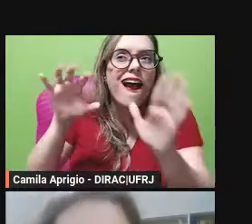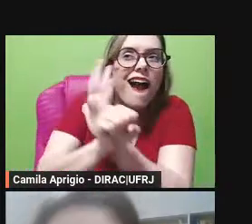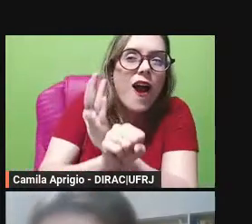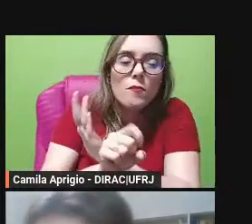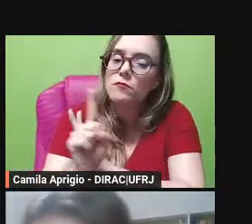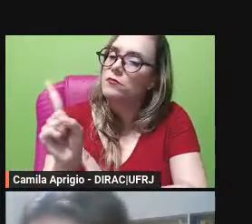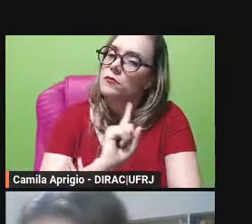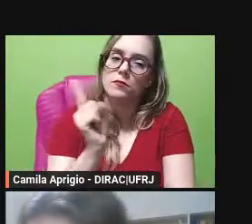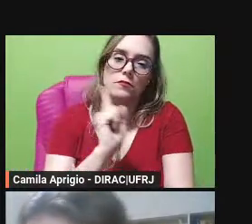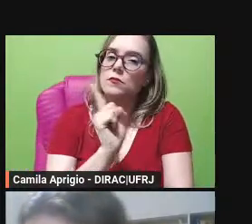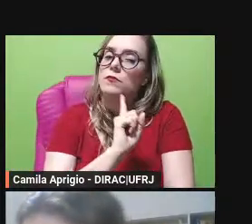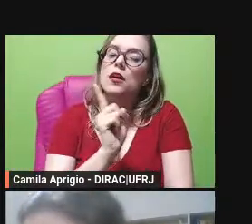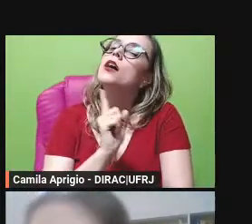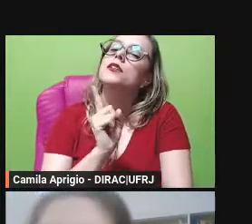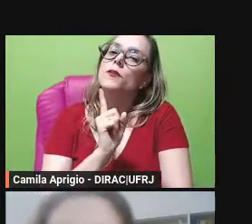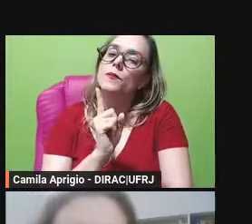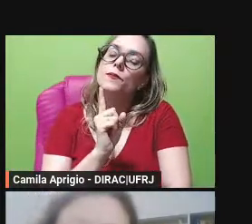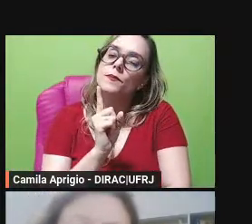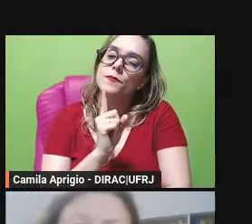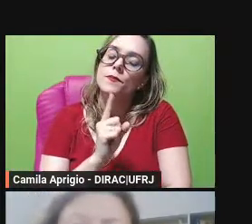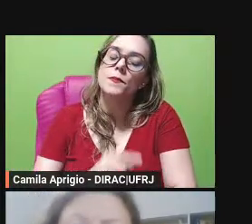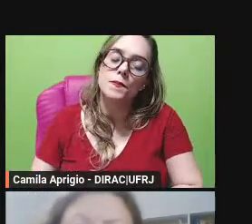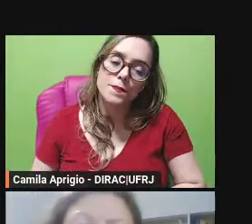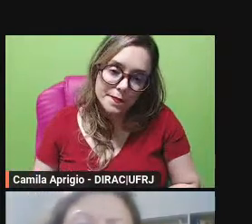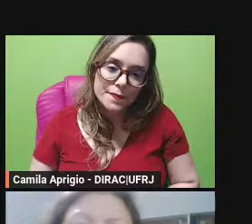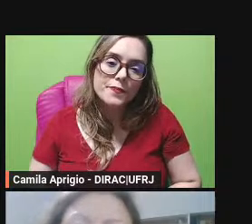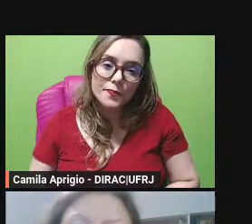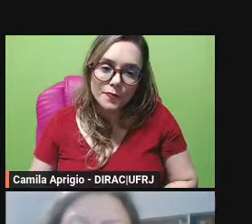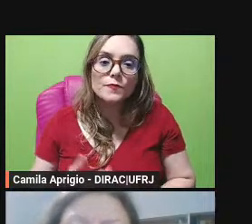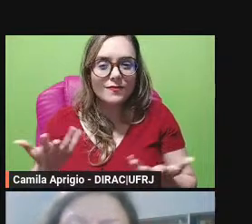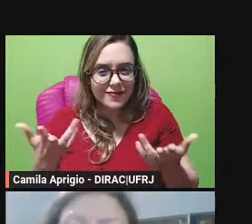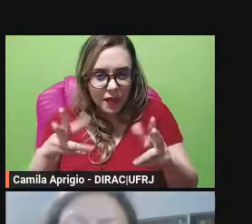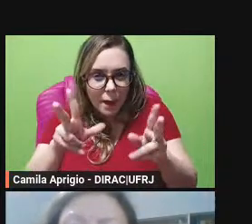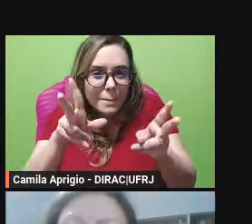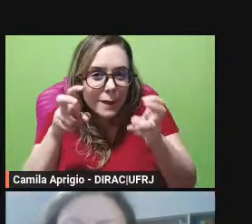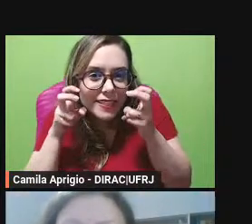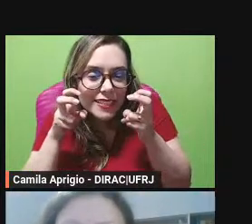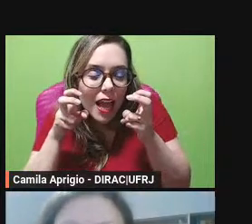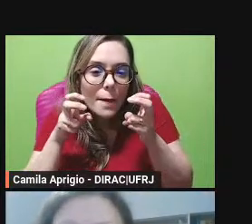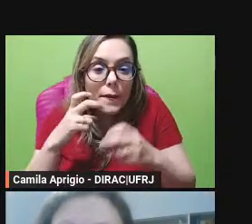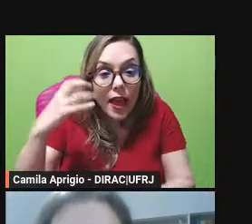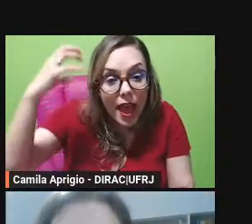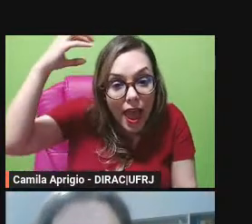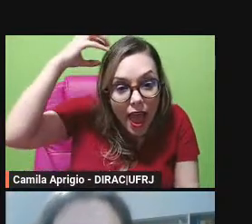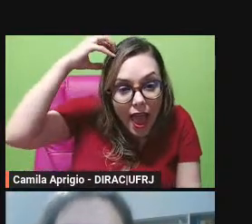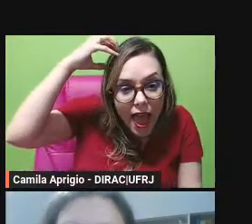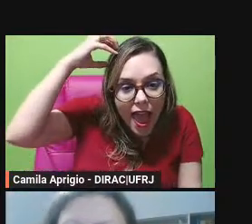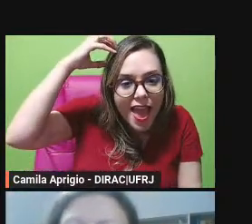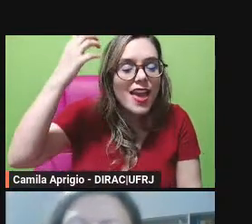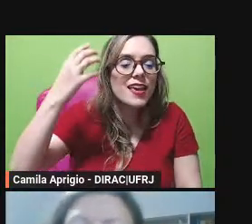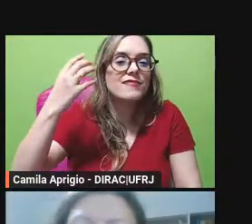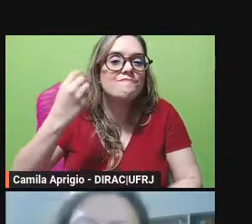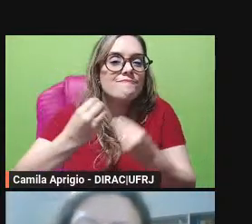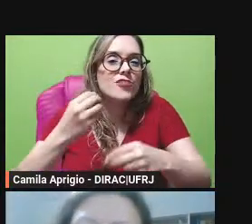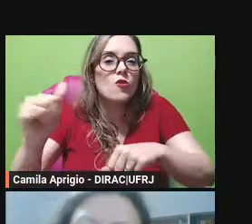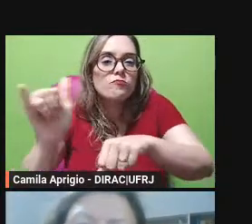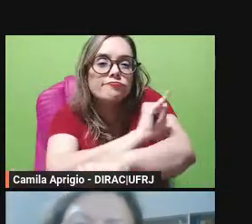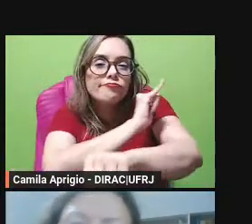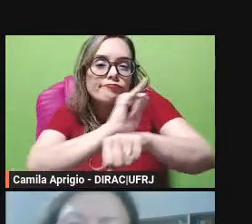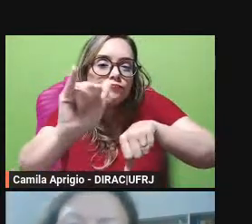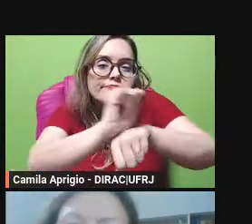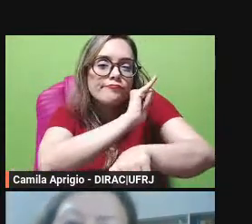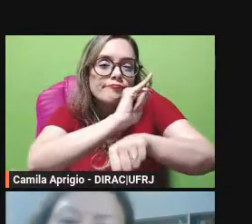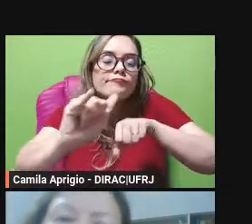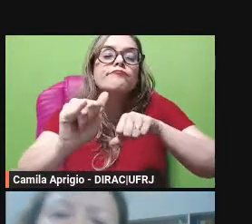reclamado então vejam só por que que o Leutique escolhe esse fato para narrar aos